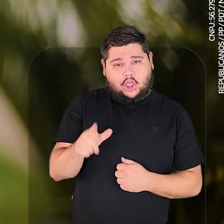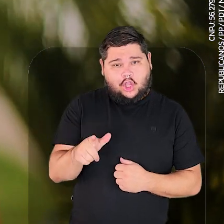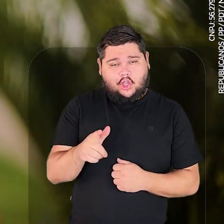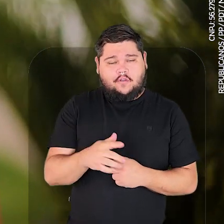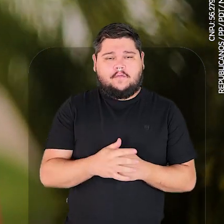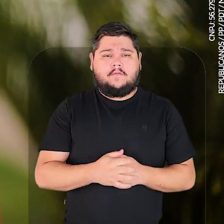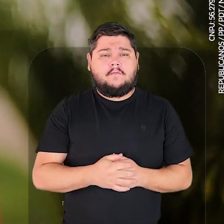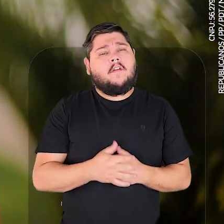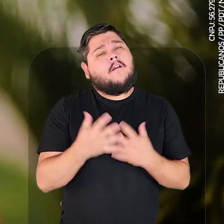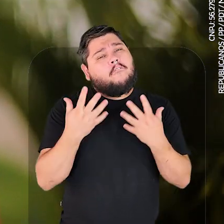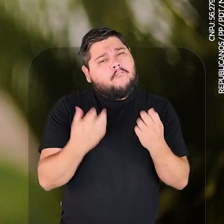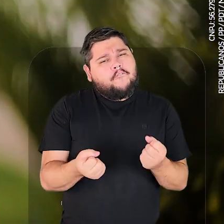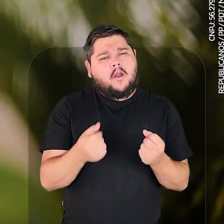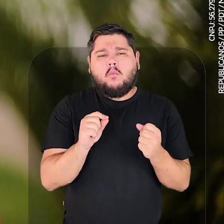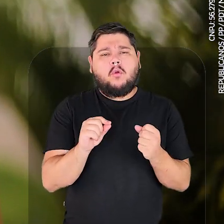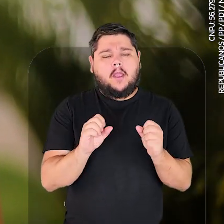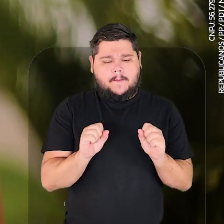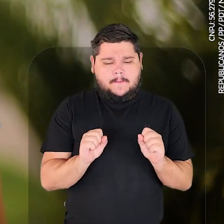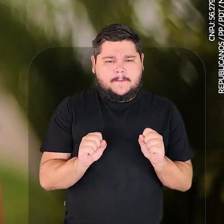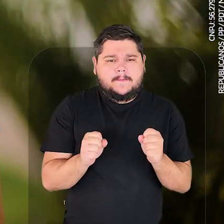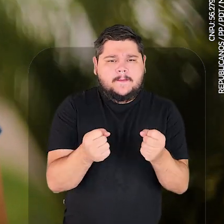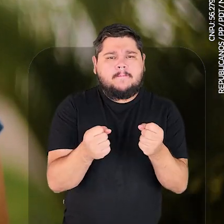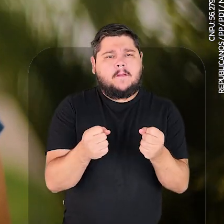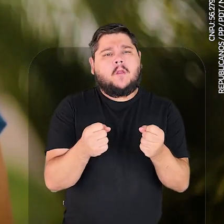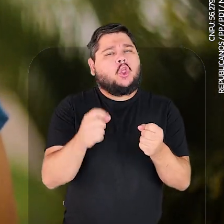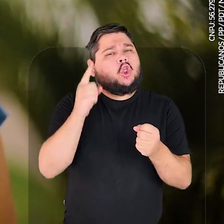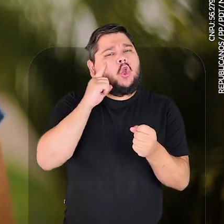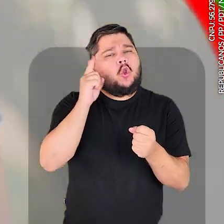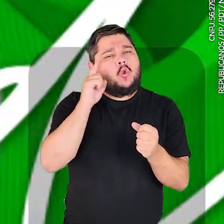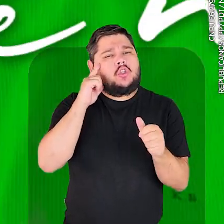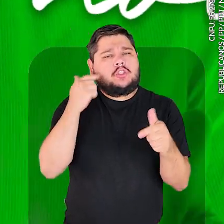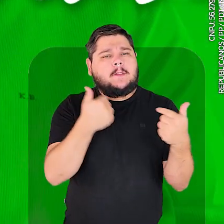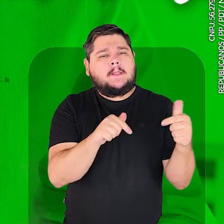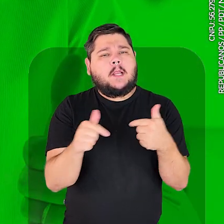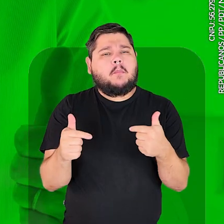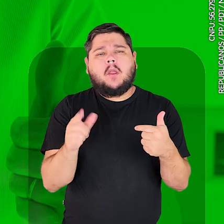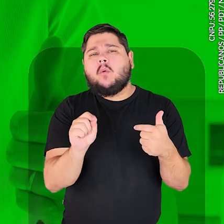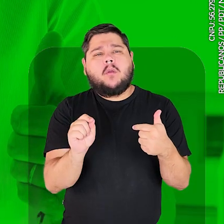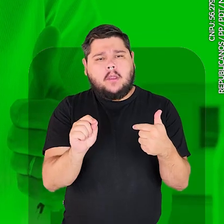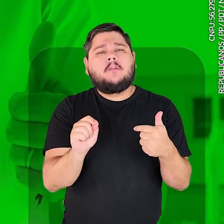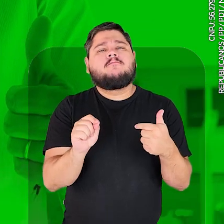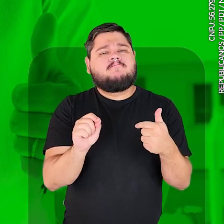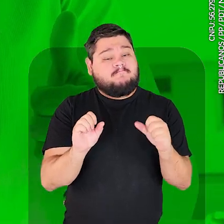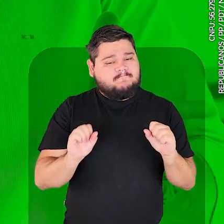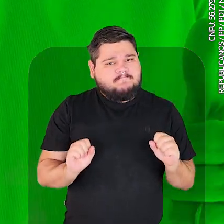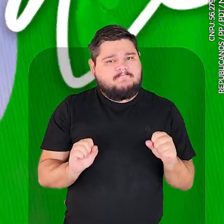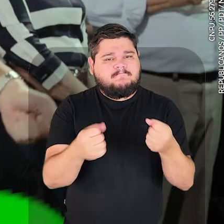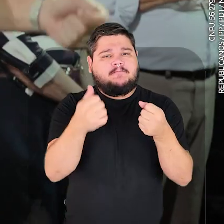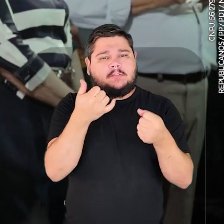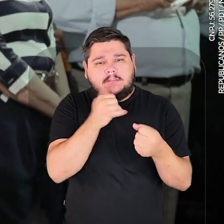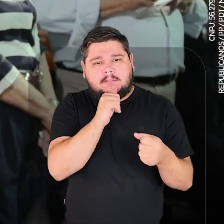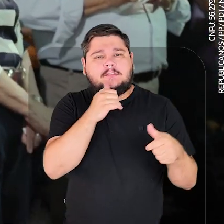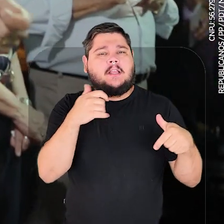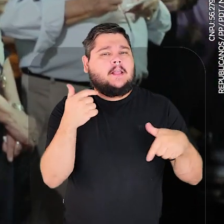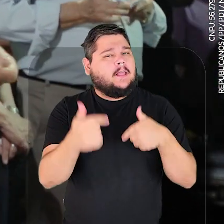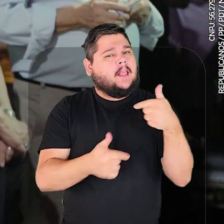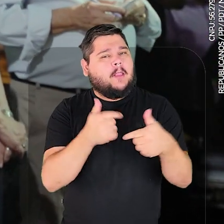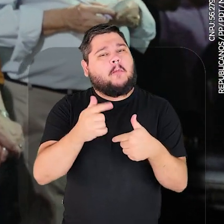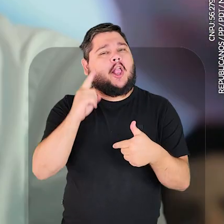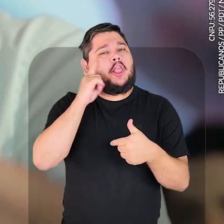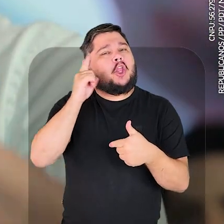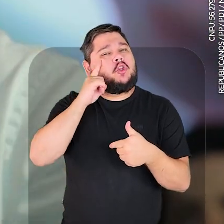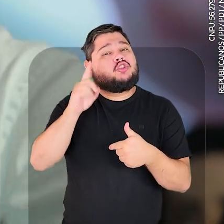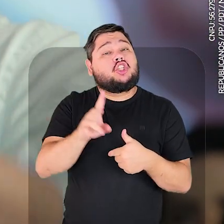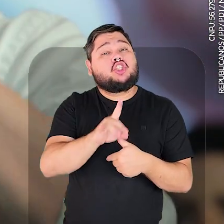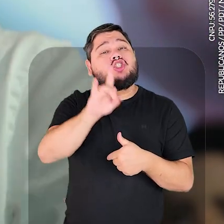Prepare-se, Vazegrande. O programa do Filho de VG está no ar. É 15 de novo. E vamos nos dedicar